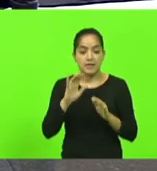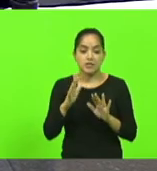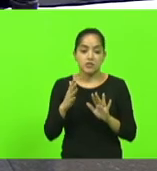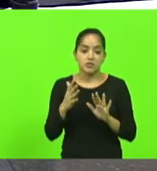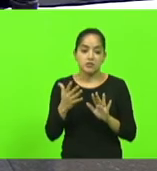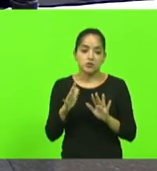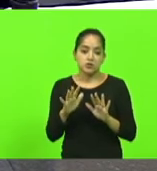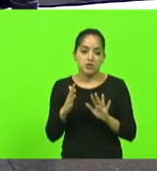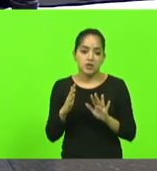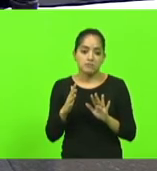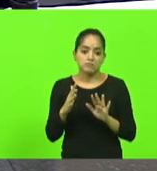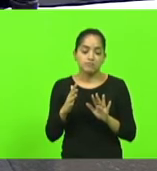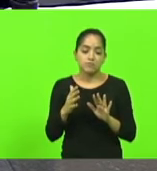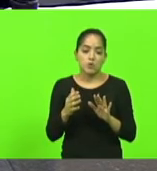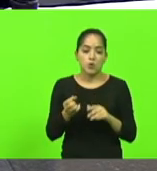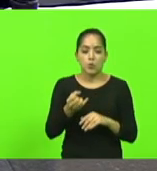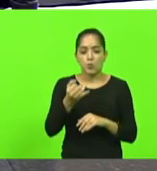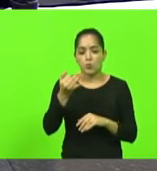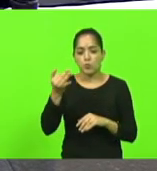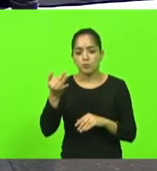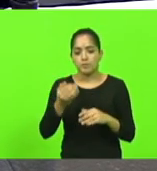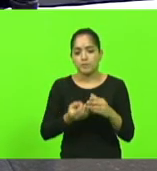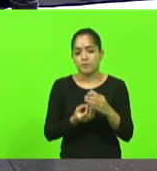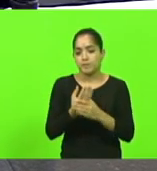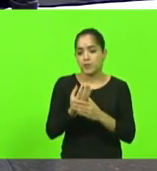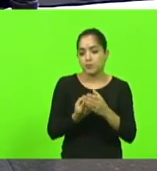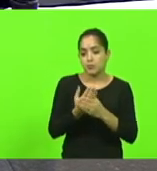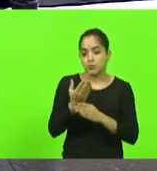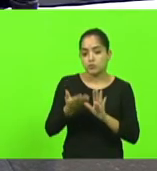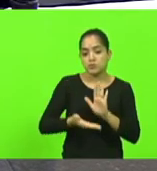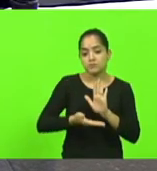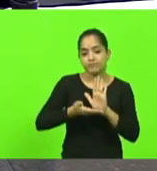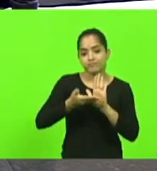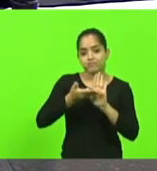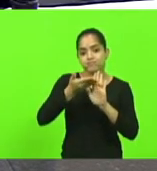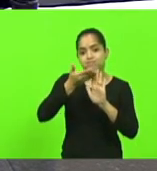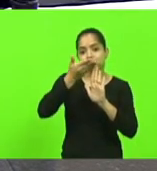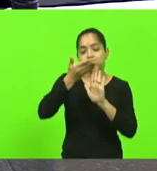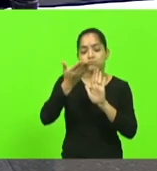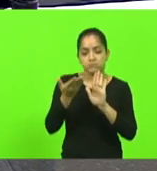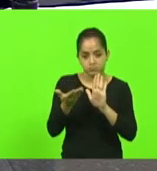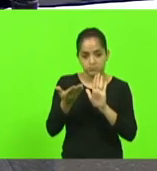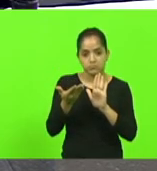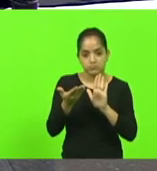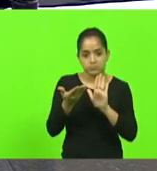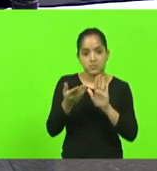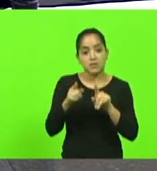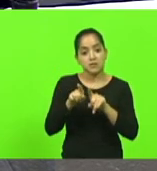um custo de produção elevadíssimo e isso vale para a produção